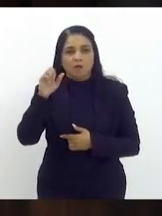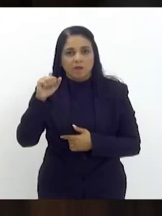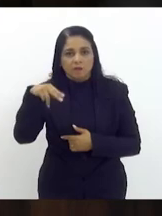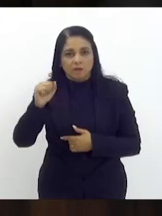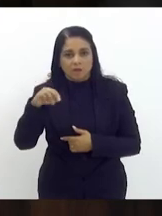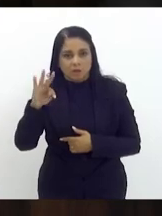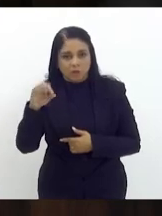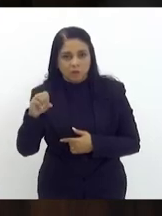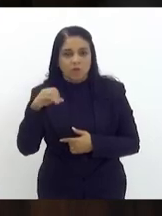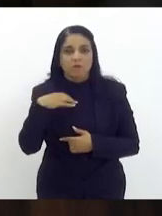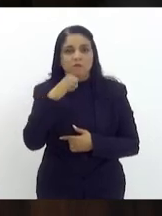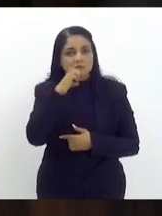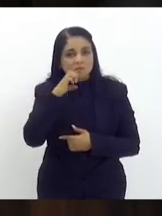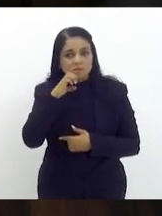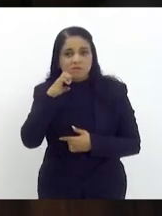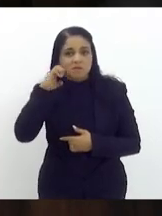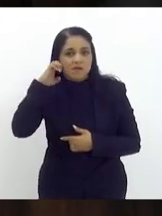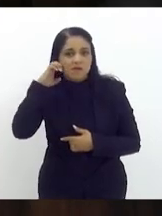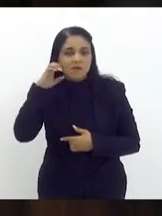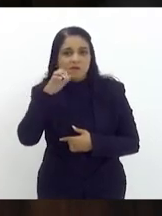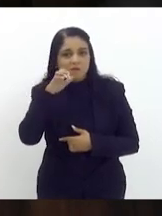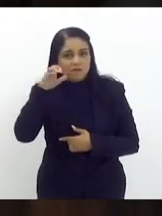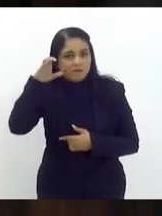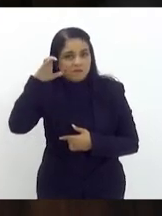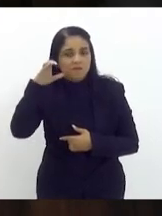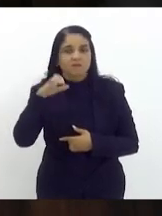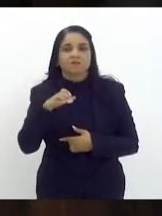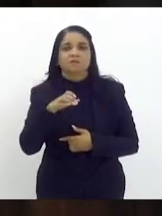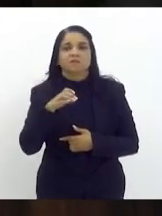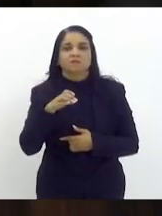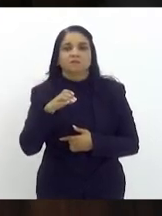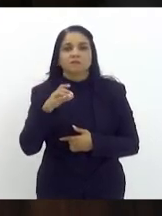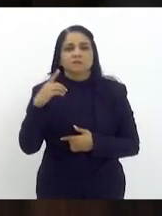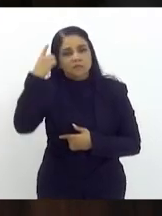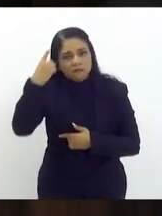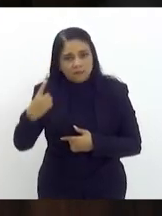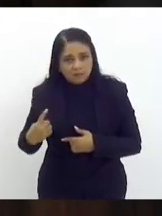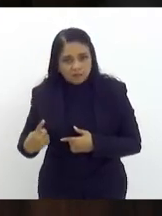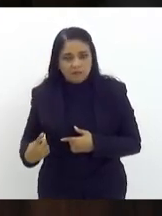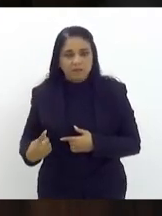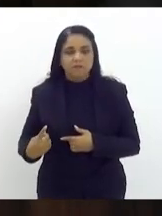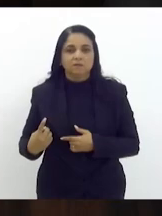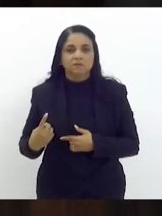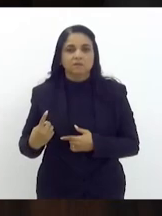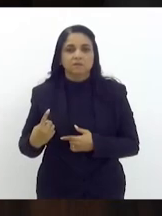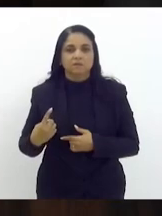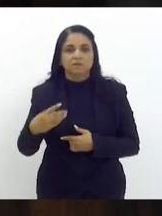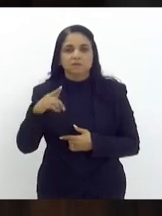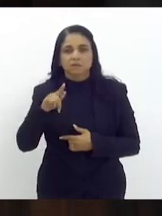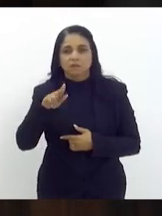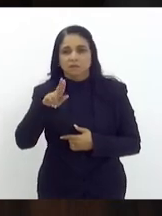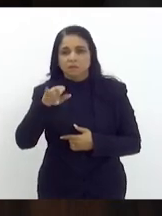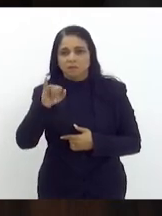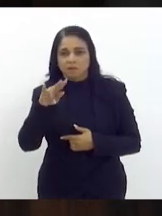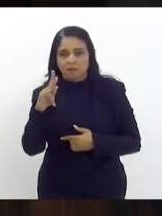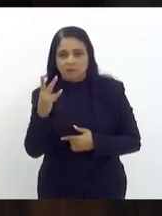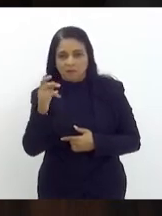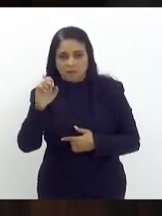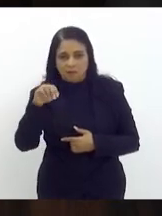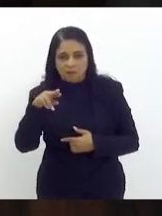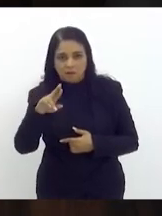Célia Jordão e Dani Balbi e Guilherme Delaroy